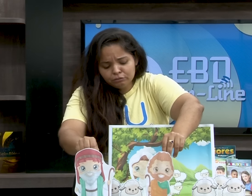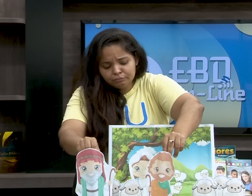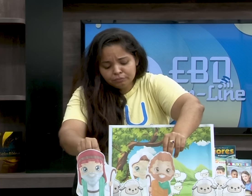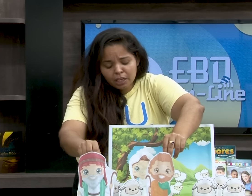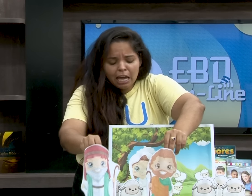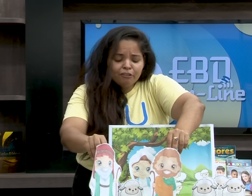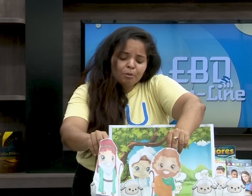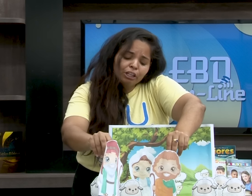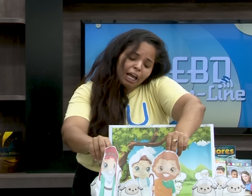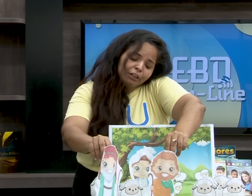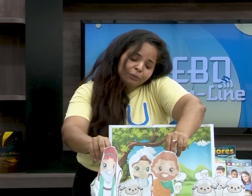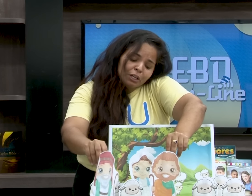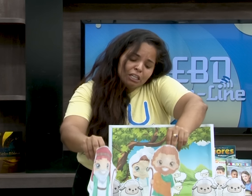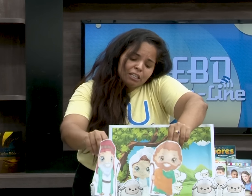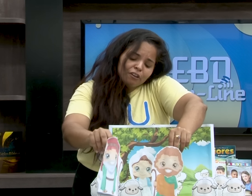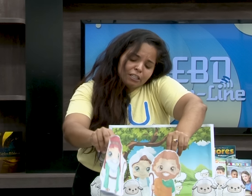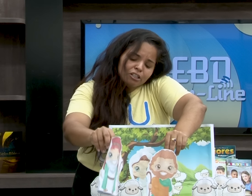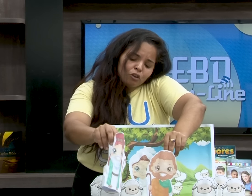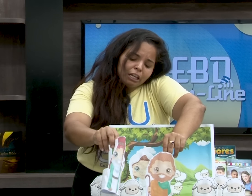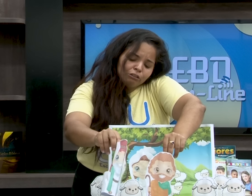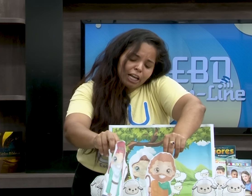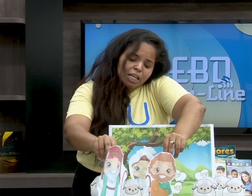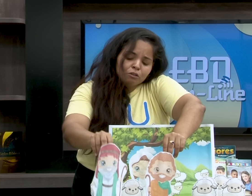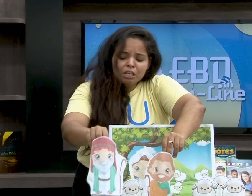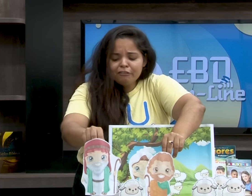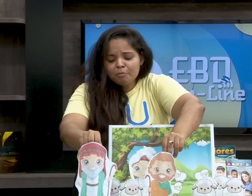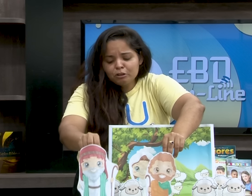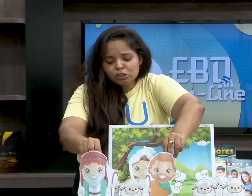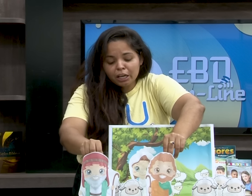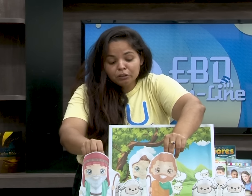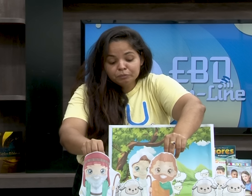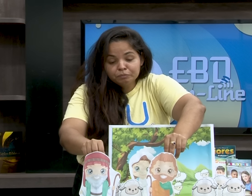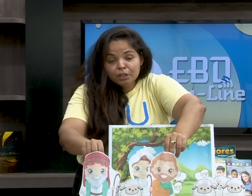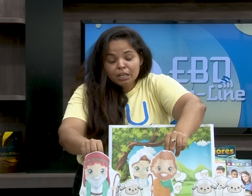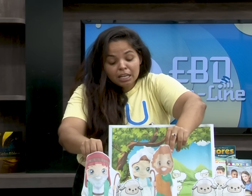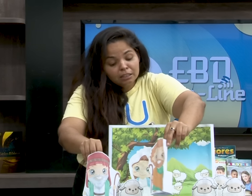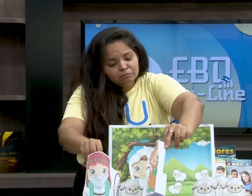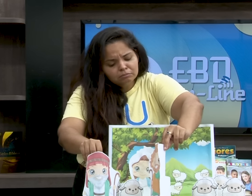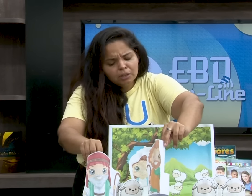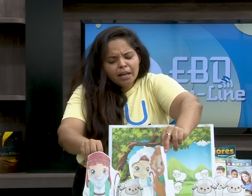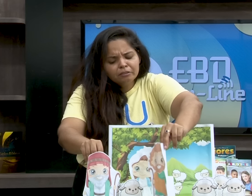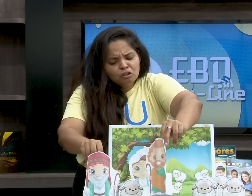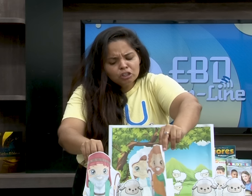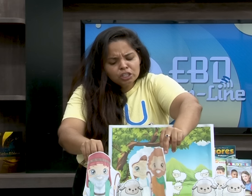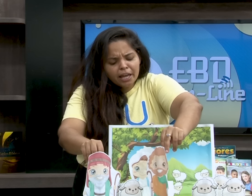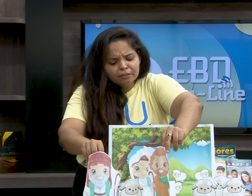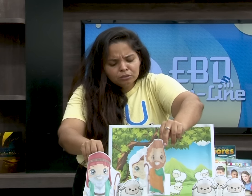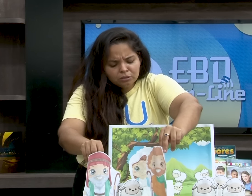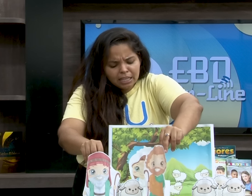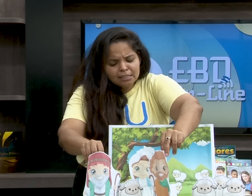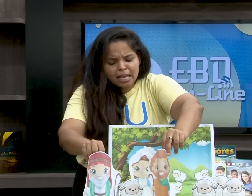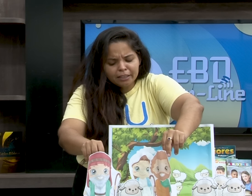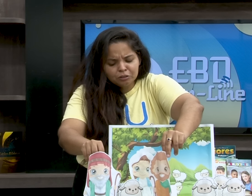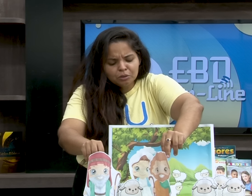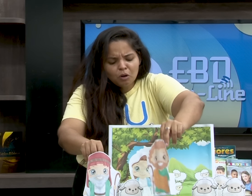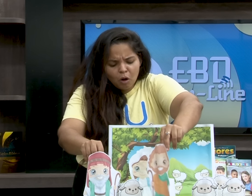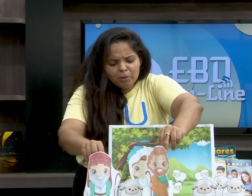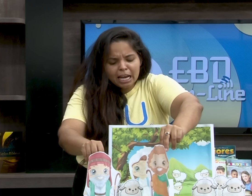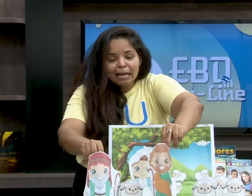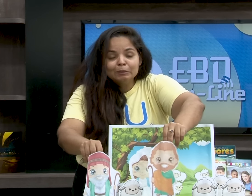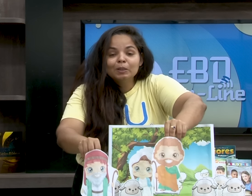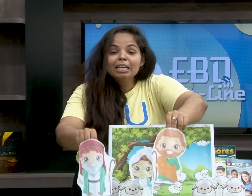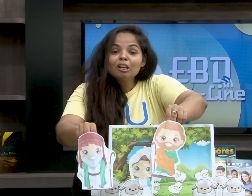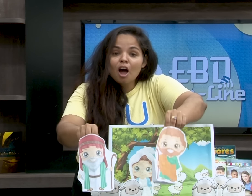esquerdo, eu vou para o direito. Se você escolheu o direito, eu vou para o esquerdo. É, gostei, tá certo,